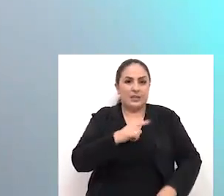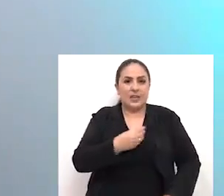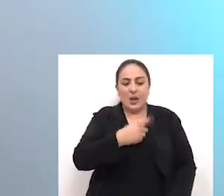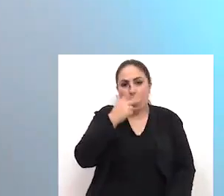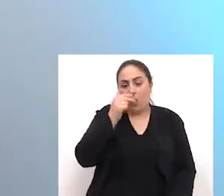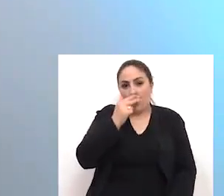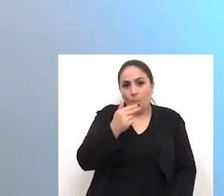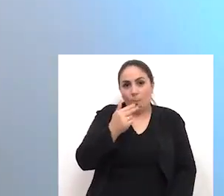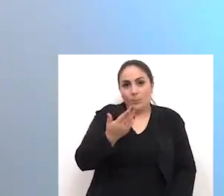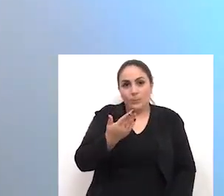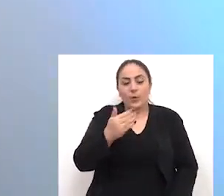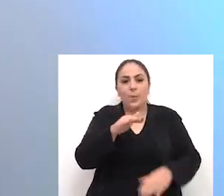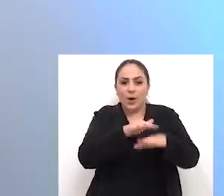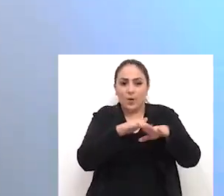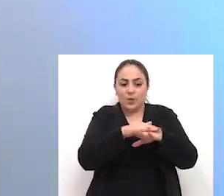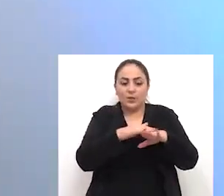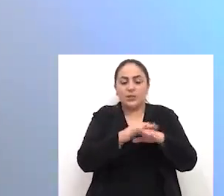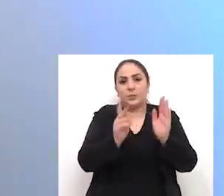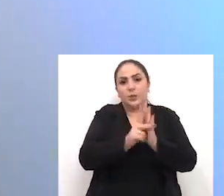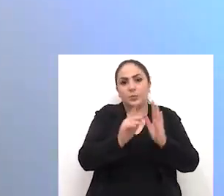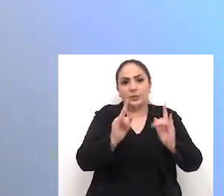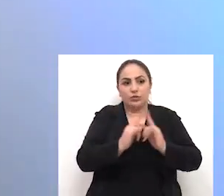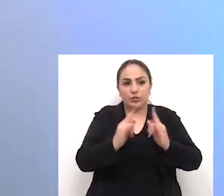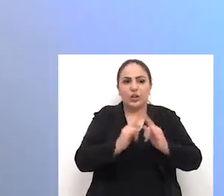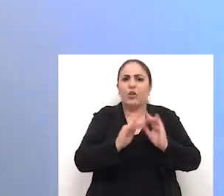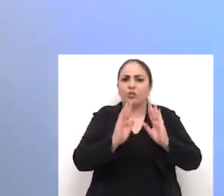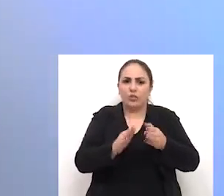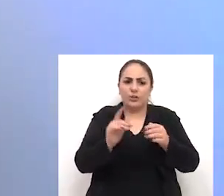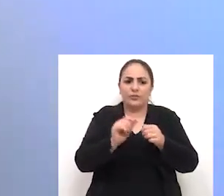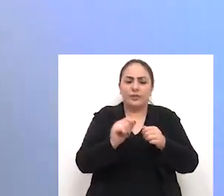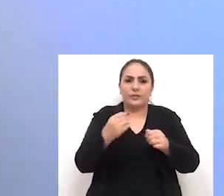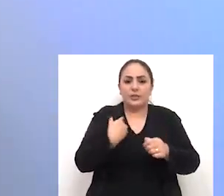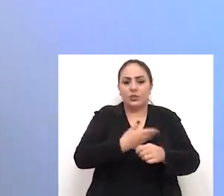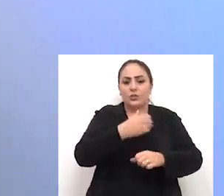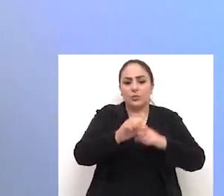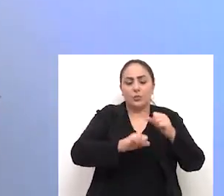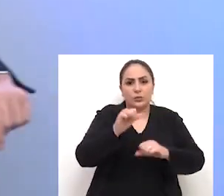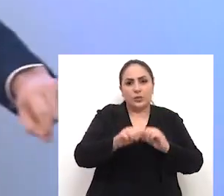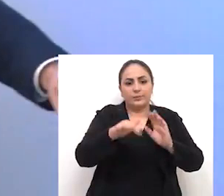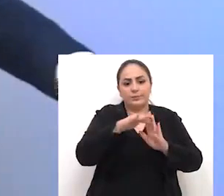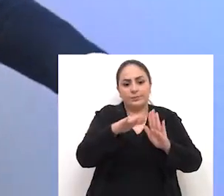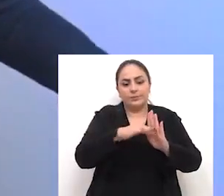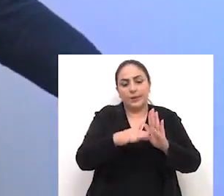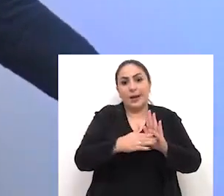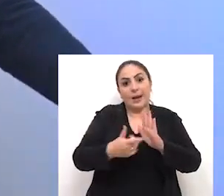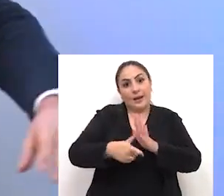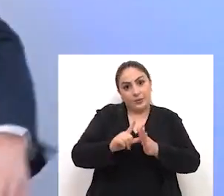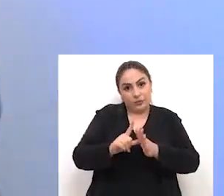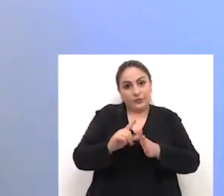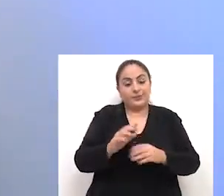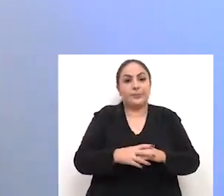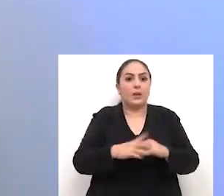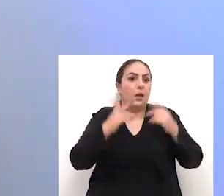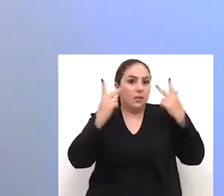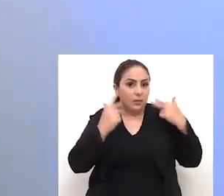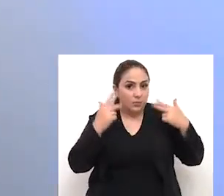conversa com as entidades que já fez com que nós alterássemos itens antes de enviar.